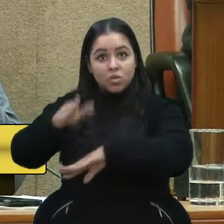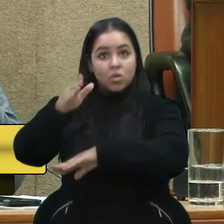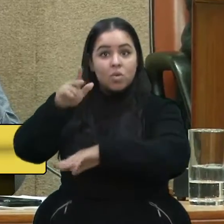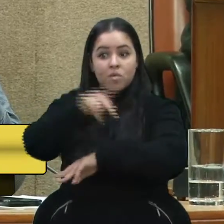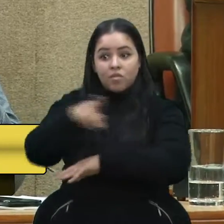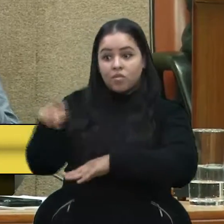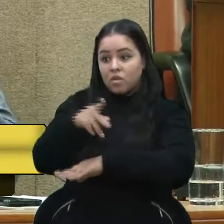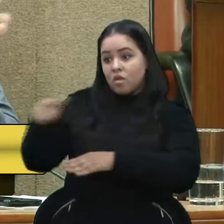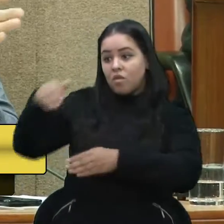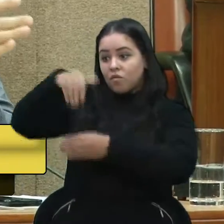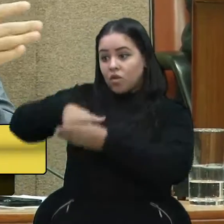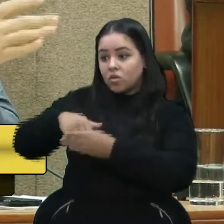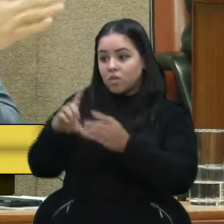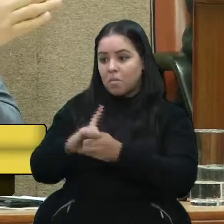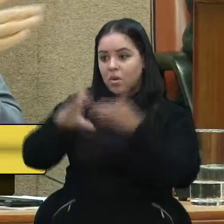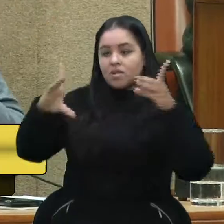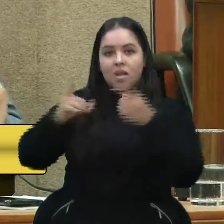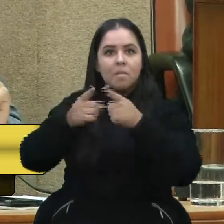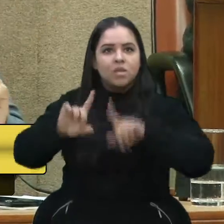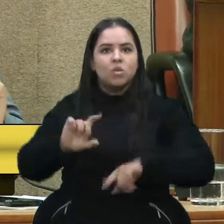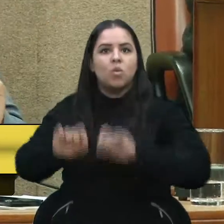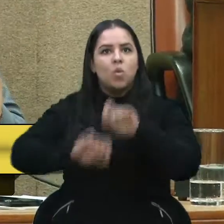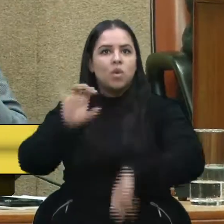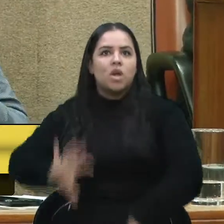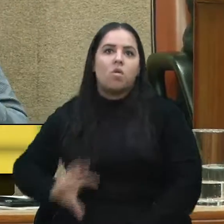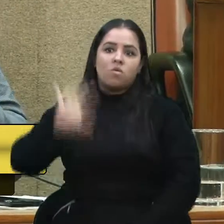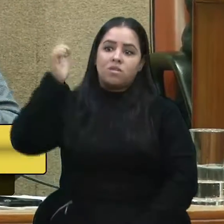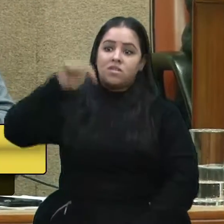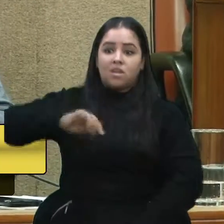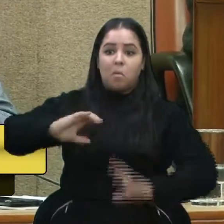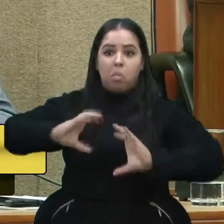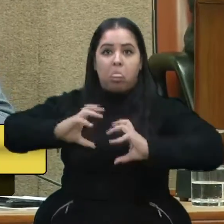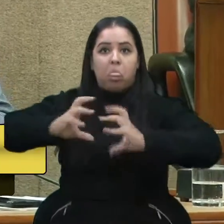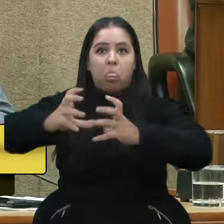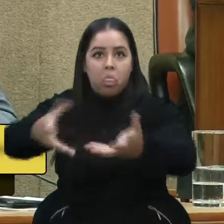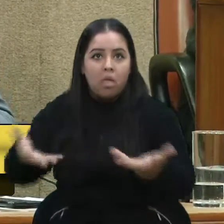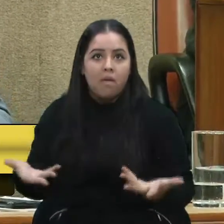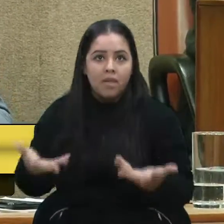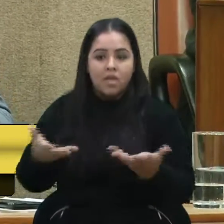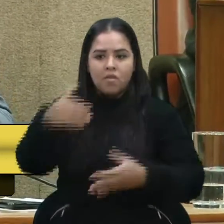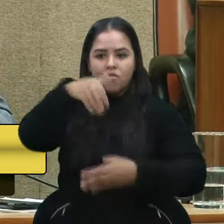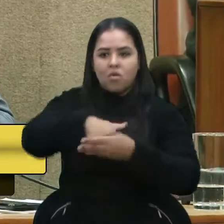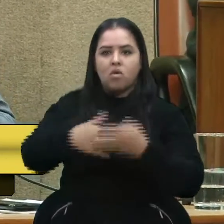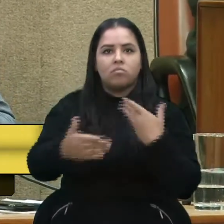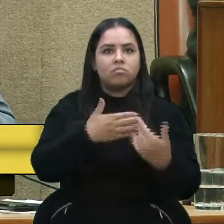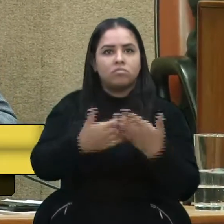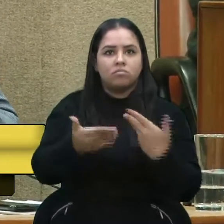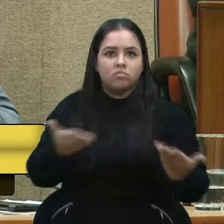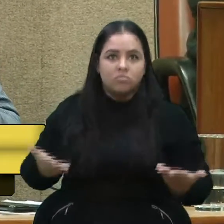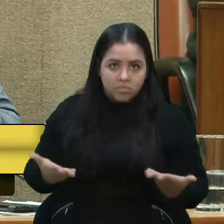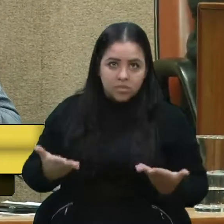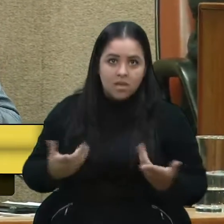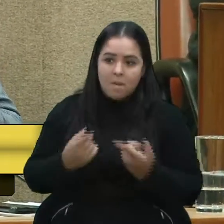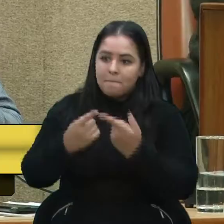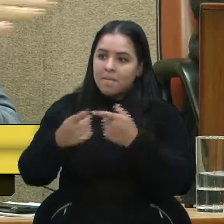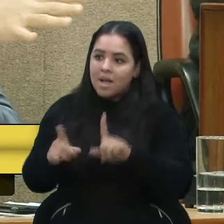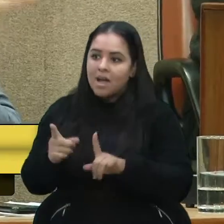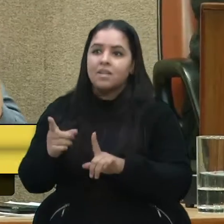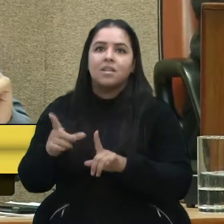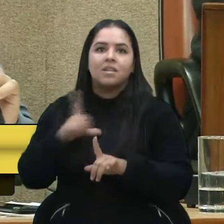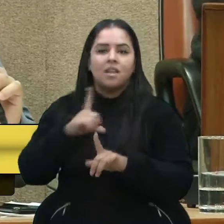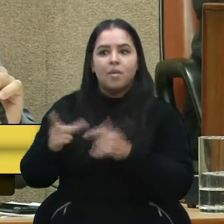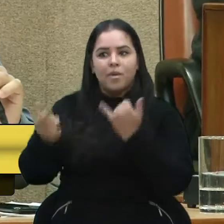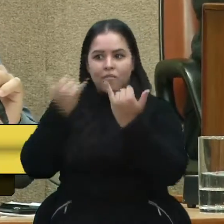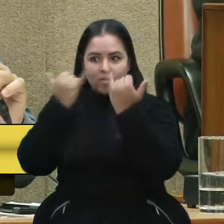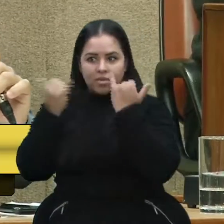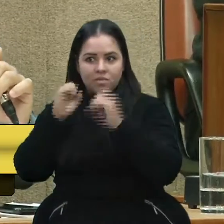Vamos para o voto. Agora o que acontece aqui é a patroa. As pessoas votam independentemente, como foi falado. Mas há uma orientação